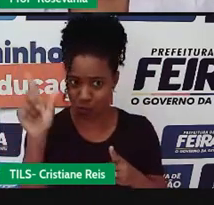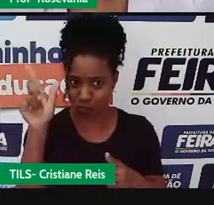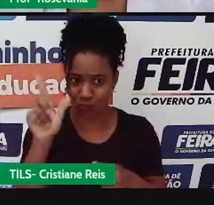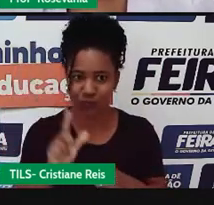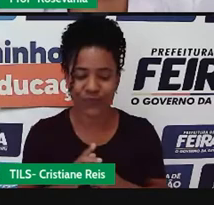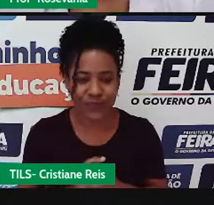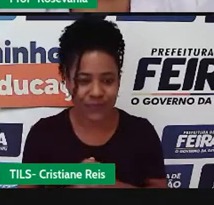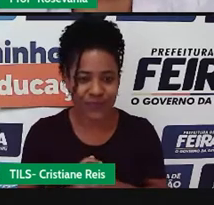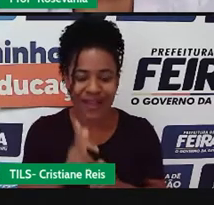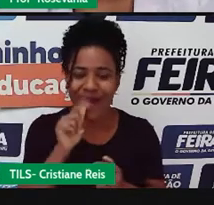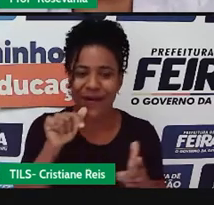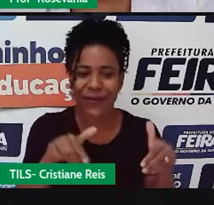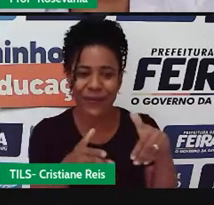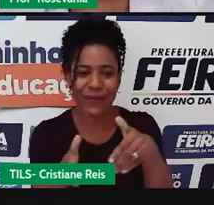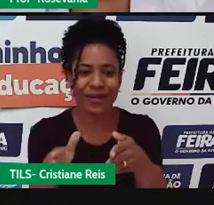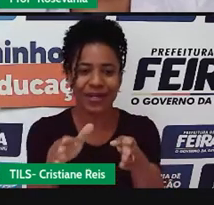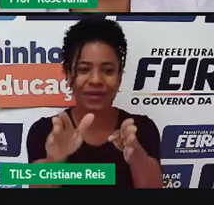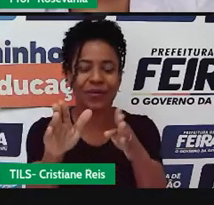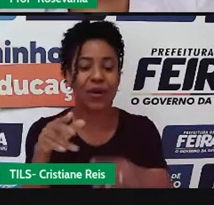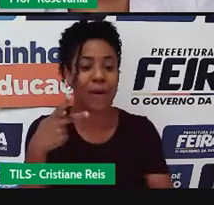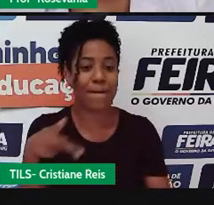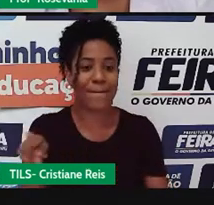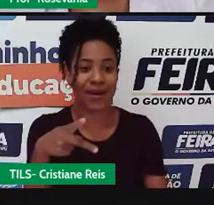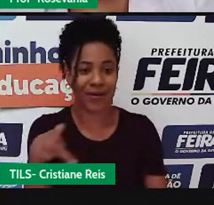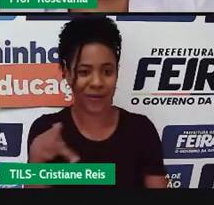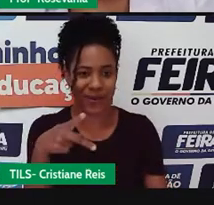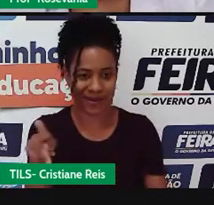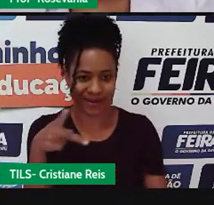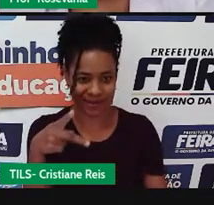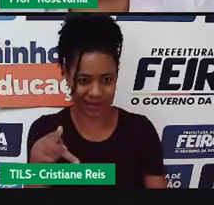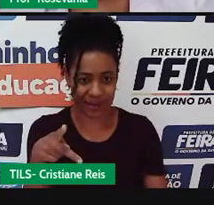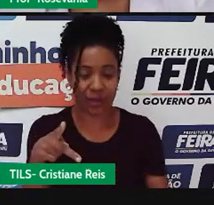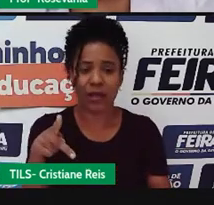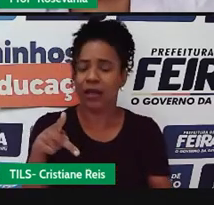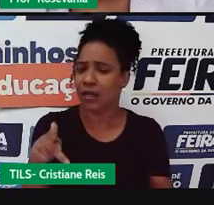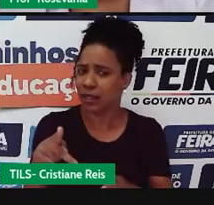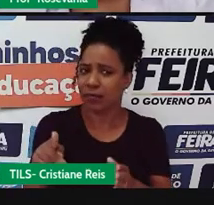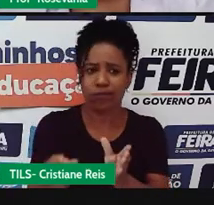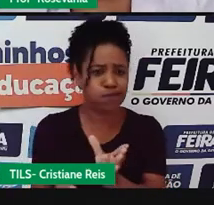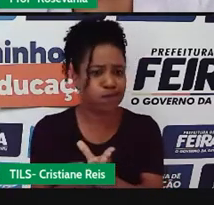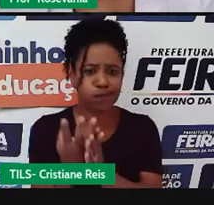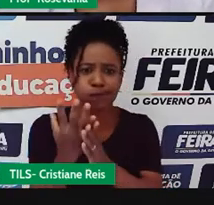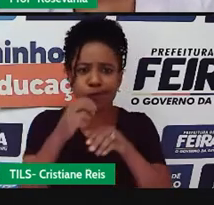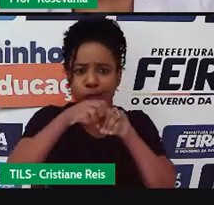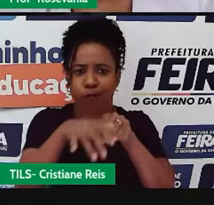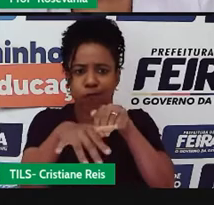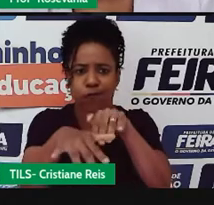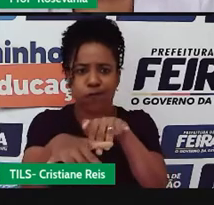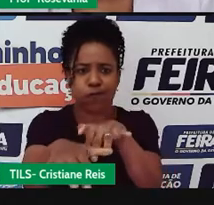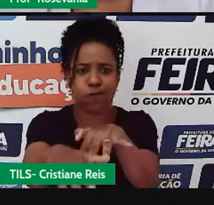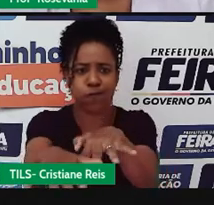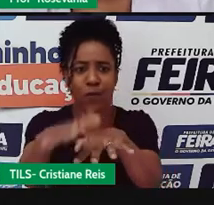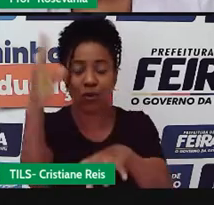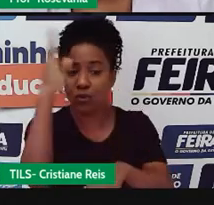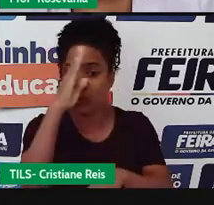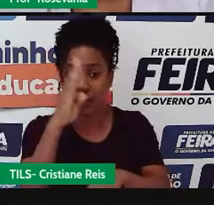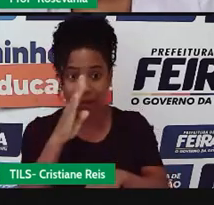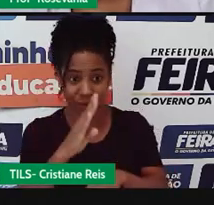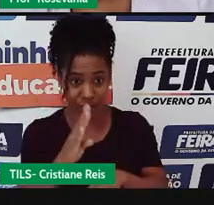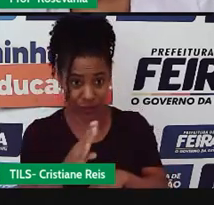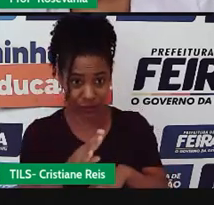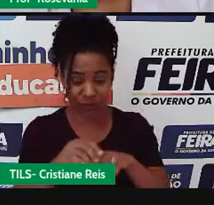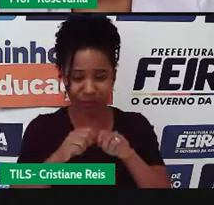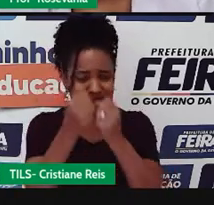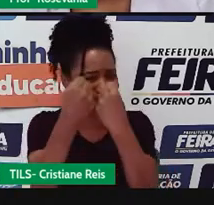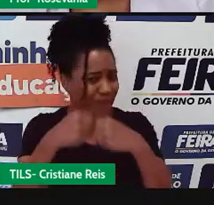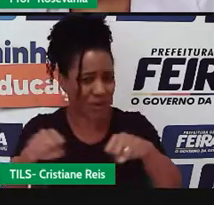o Rio Paraguai nasce no Brasil e a região hidrográfica abrange uma área de um milhão de quilômetros quadrados,